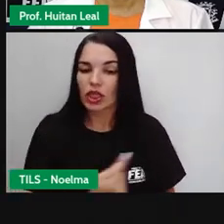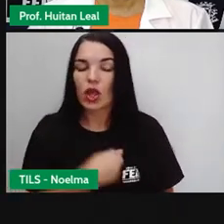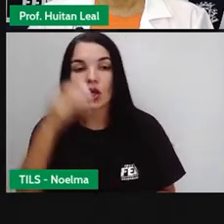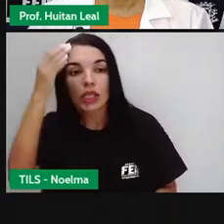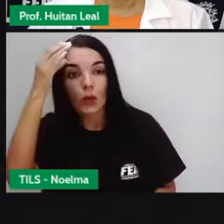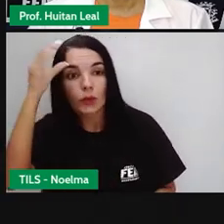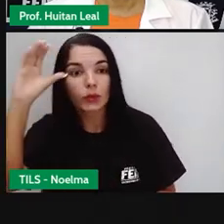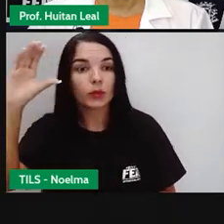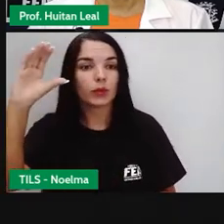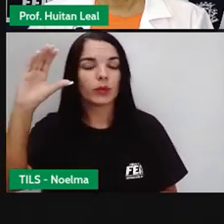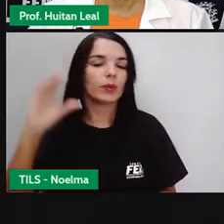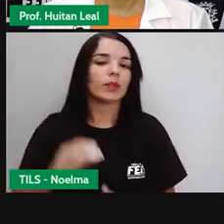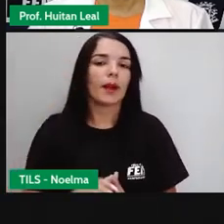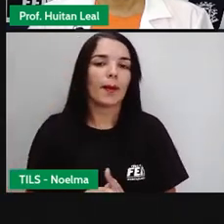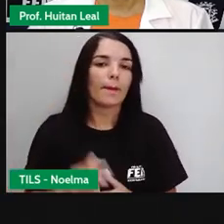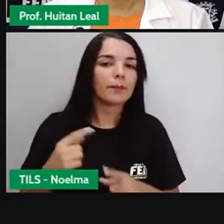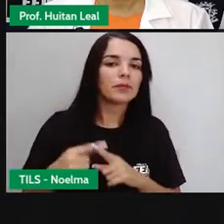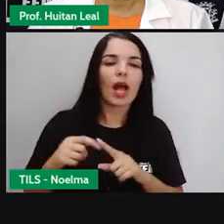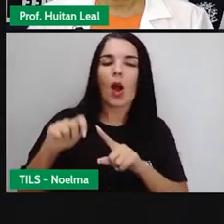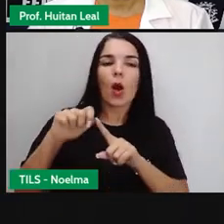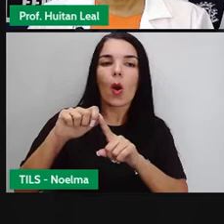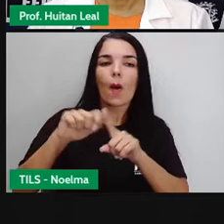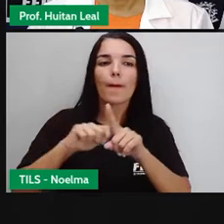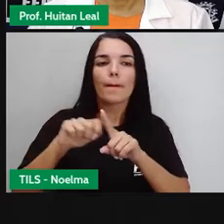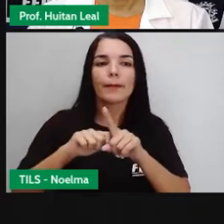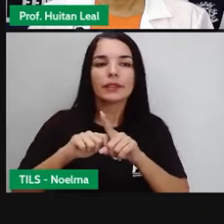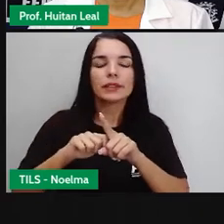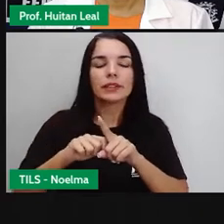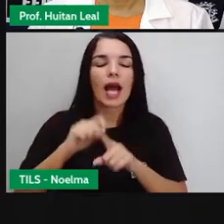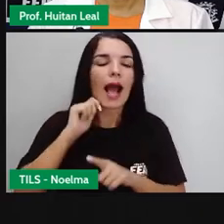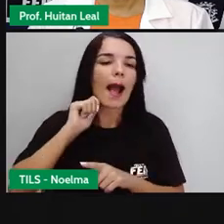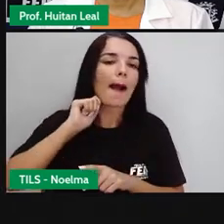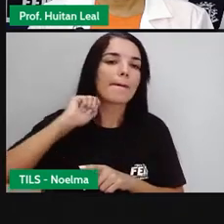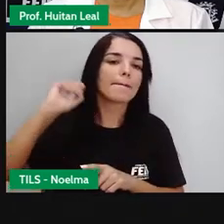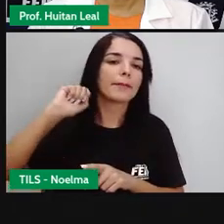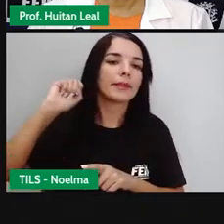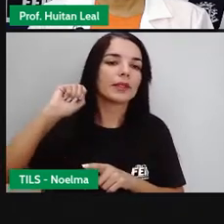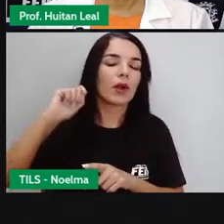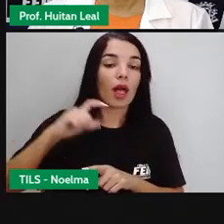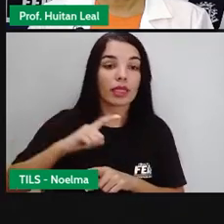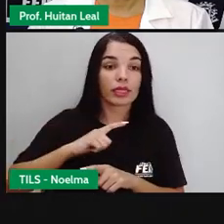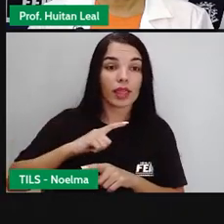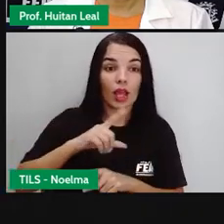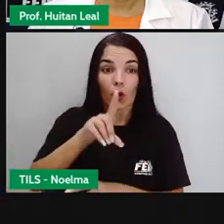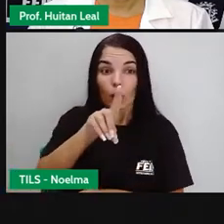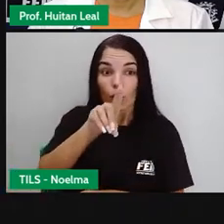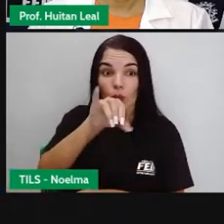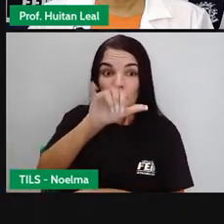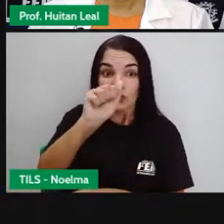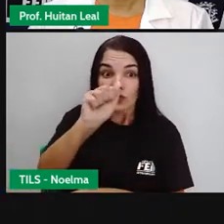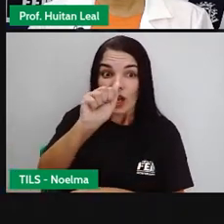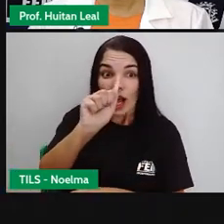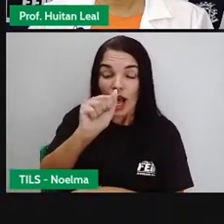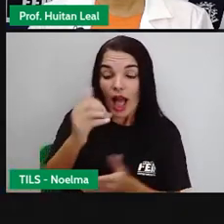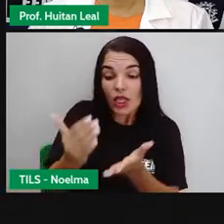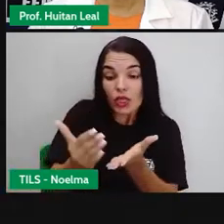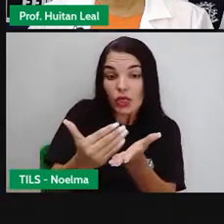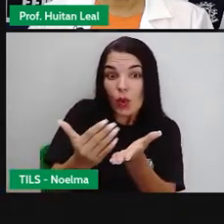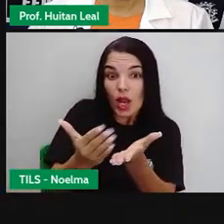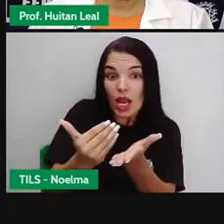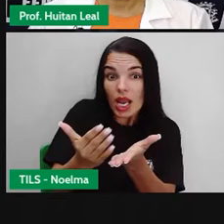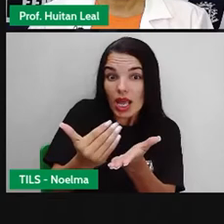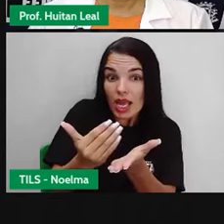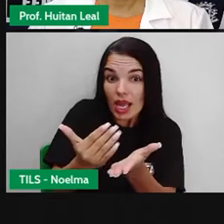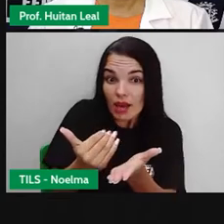Então, o mês de abril, ele comemora o dia do livro ou os dias do